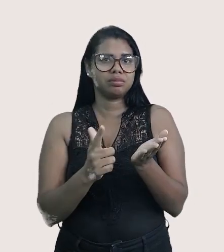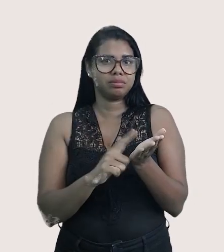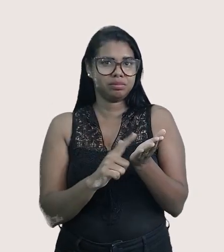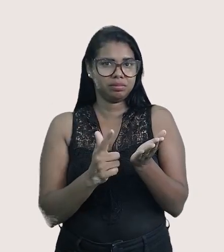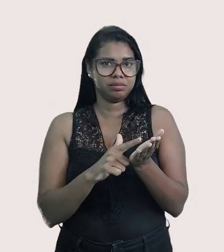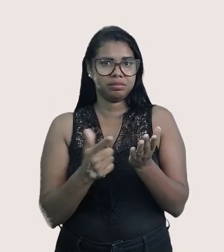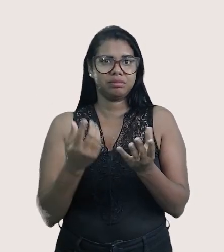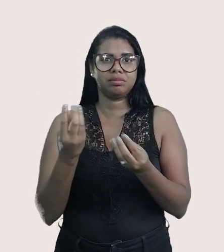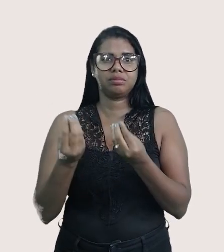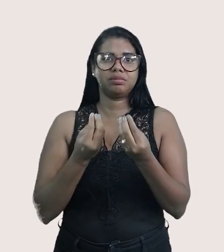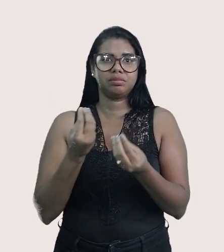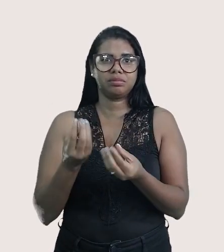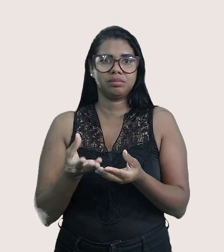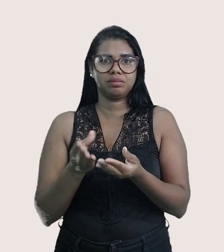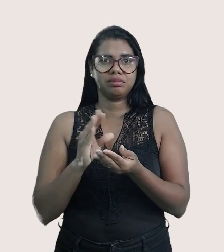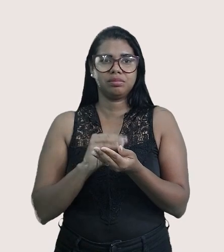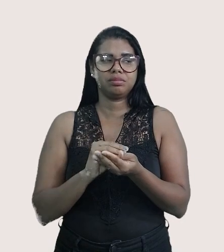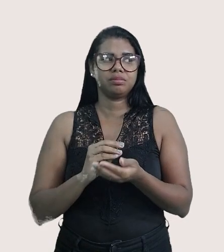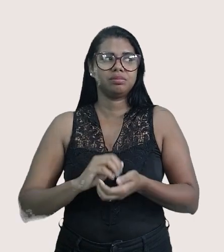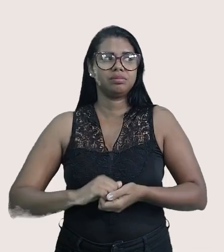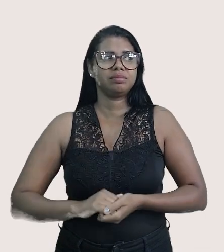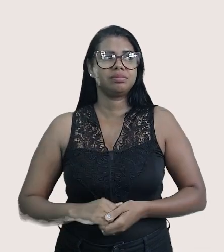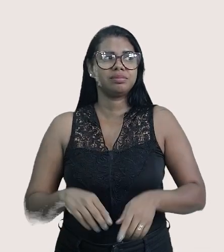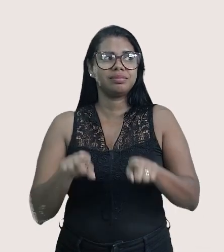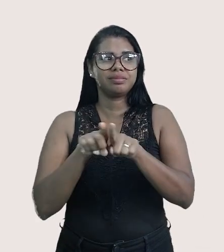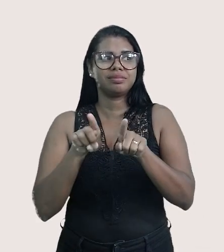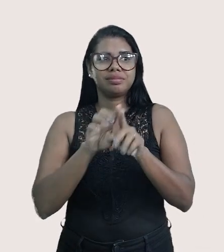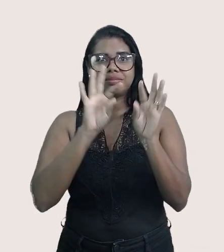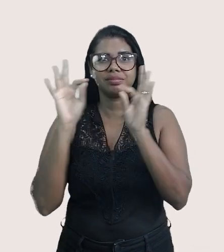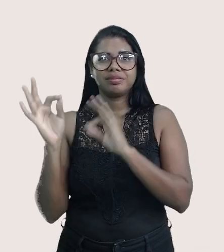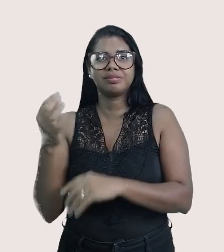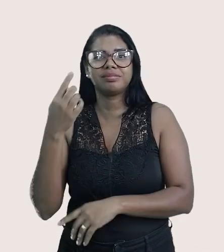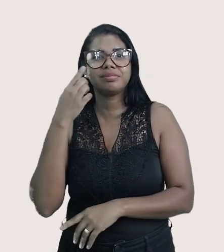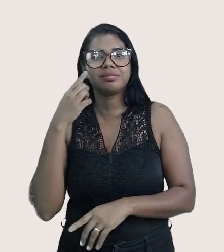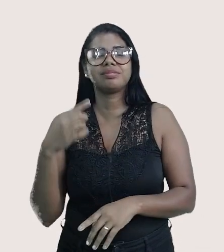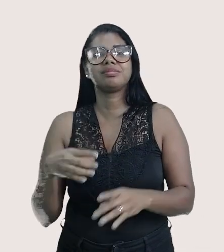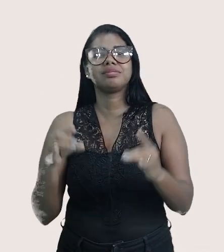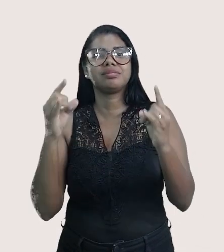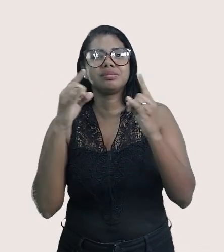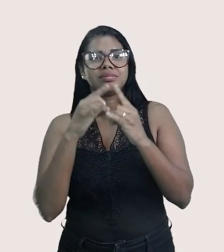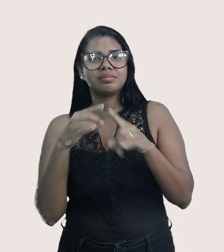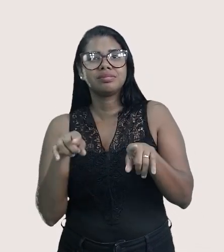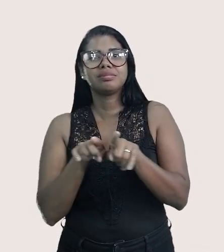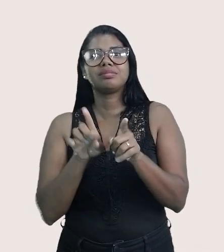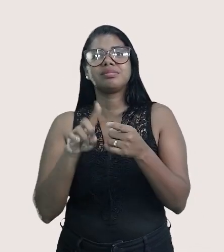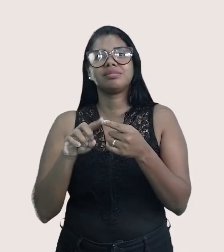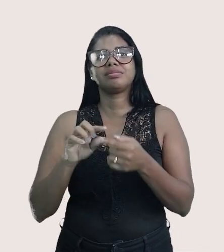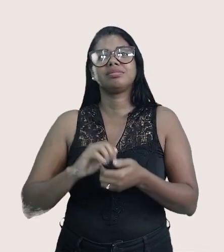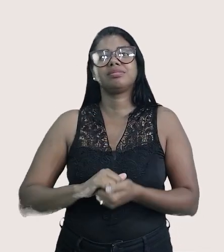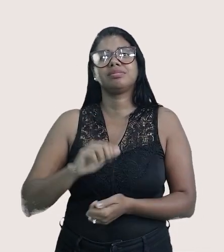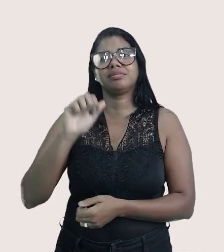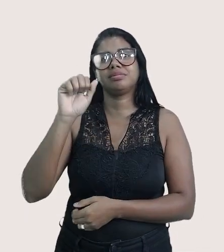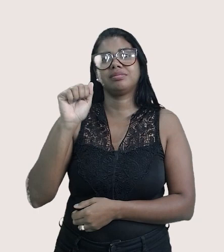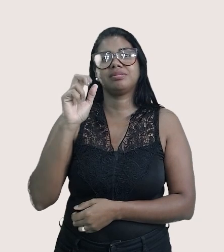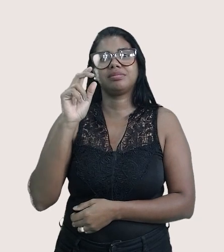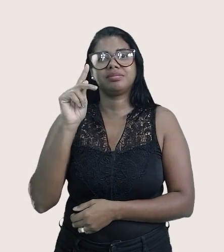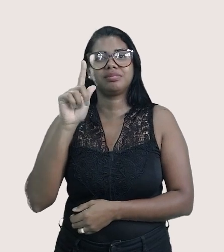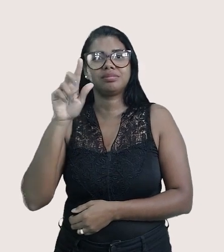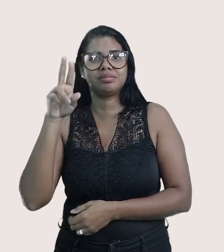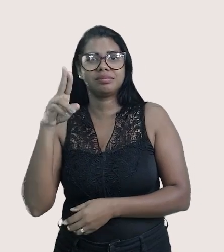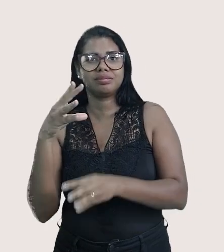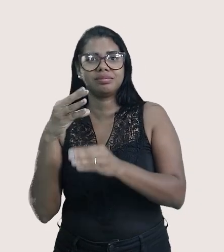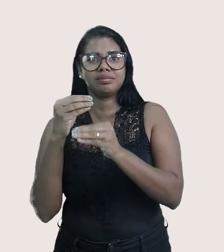como se fossem guardanapos. Também se vê, de vez em quando, uma tenda com a sigla ACNU, que é o Alto